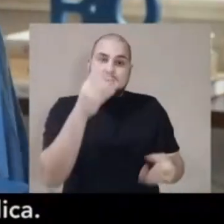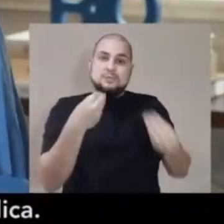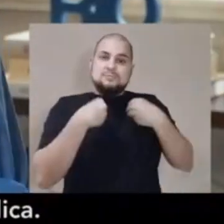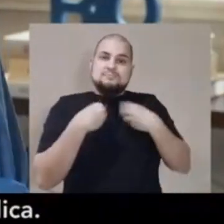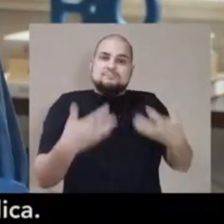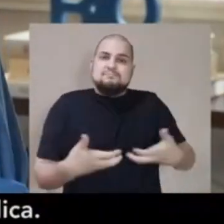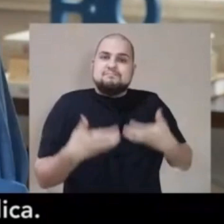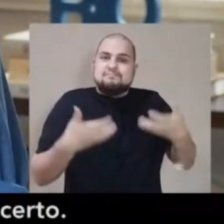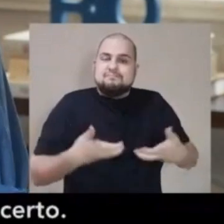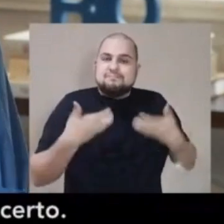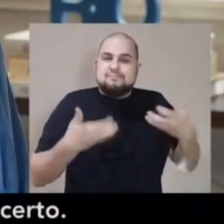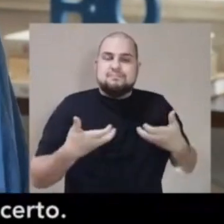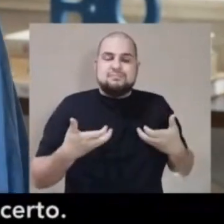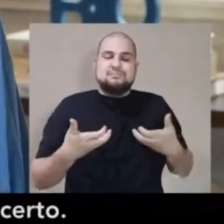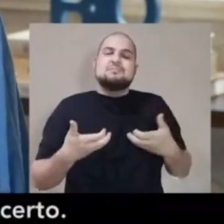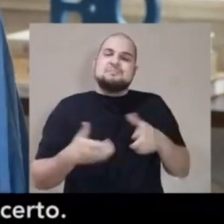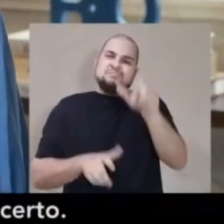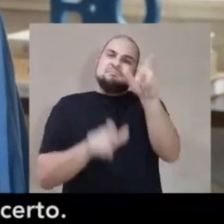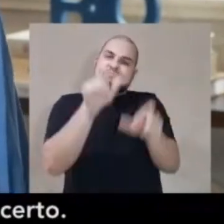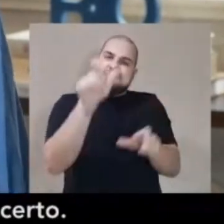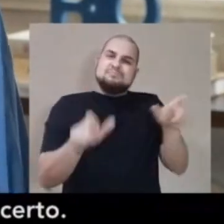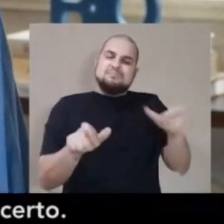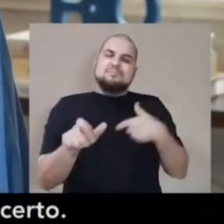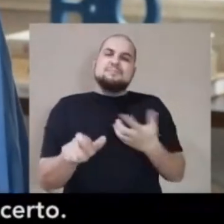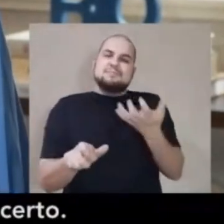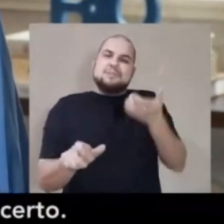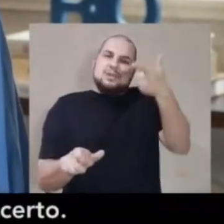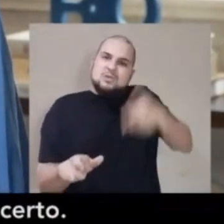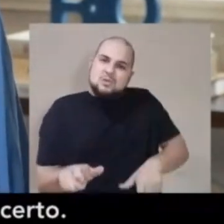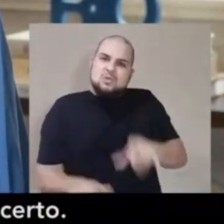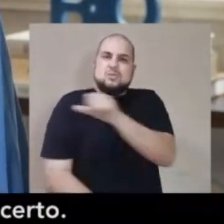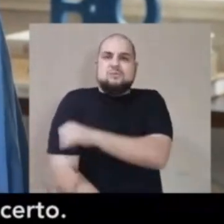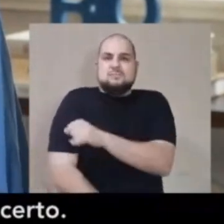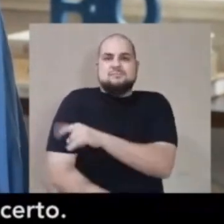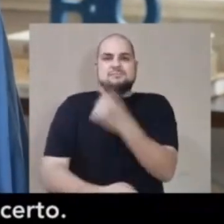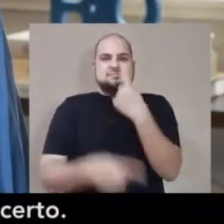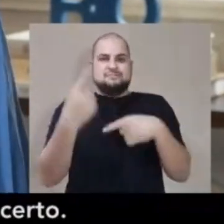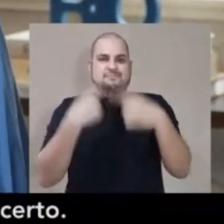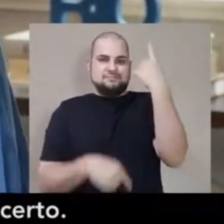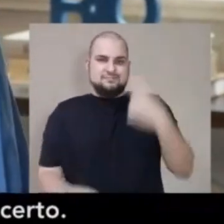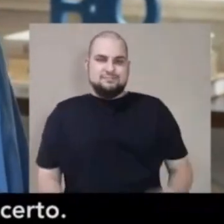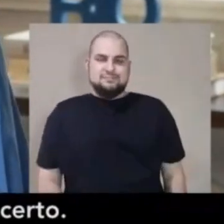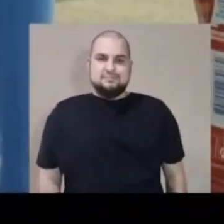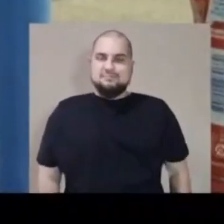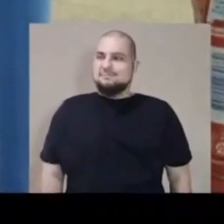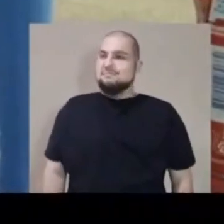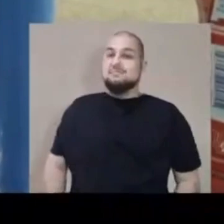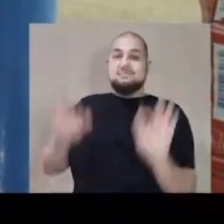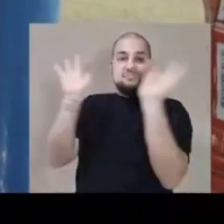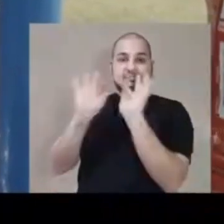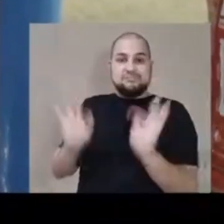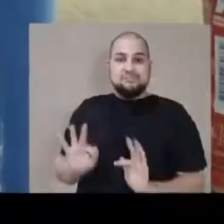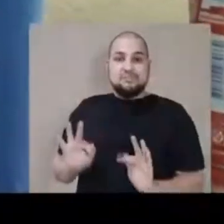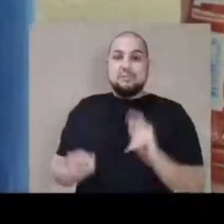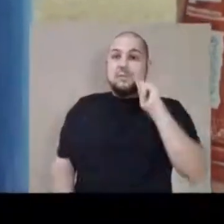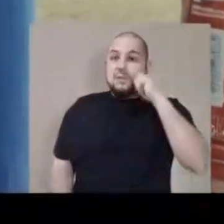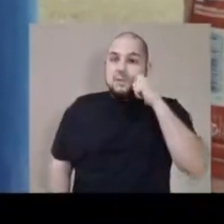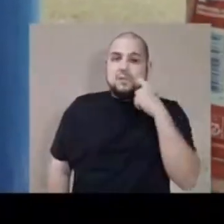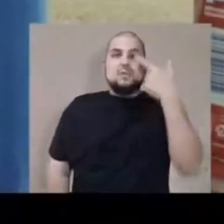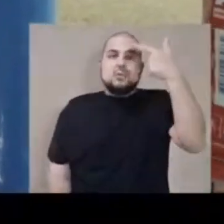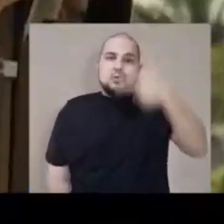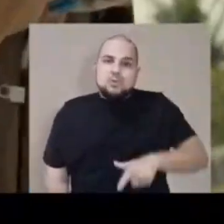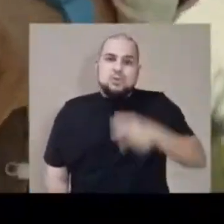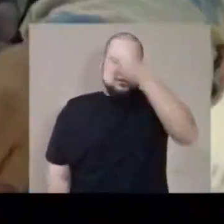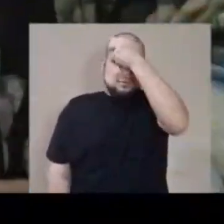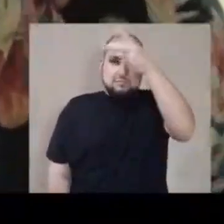sentido à minha vida pública E é por essas pessoas que nós vamos fazer o Rio voltar a dar certo Estou muito feliz que Eduardo Paz